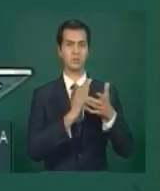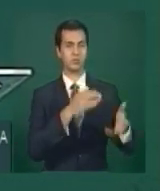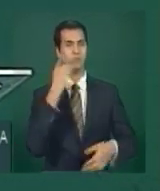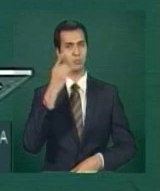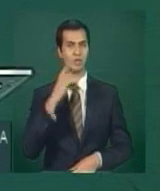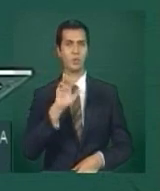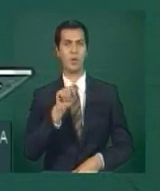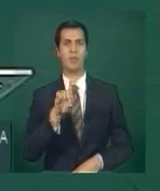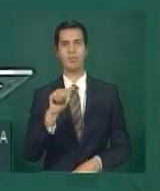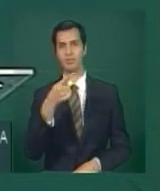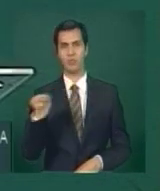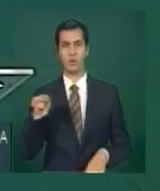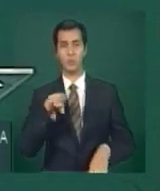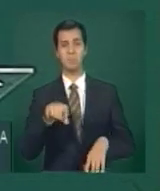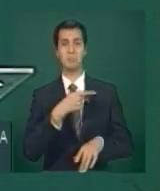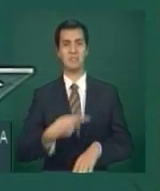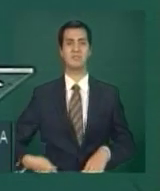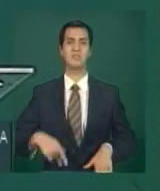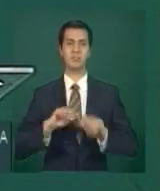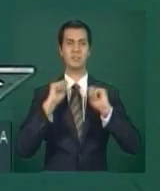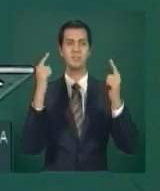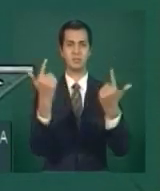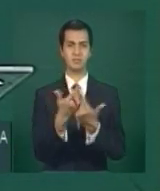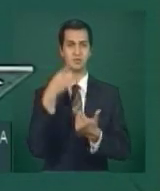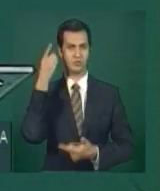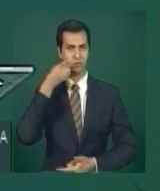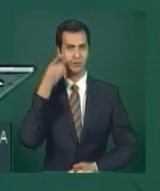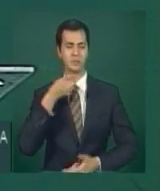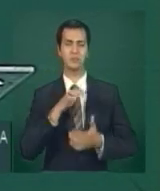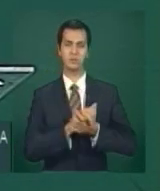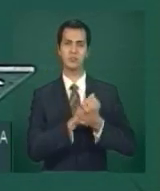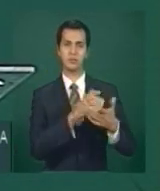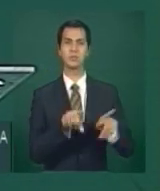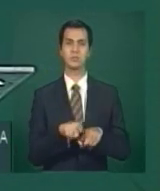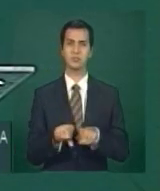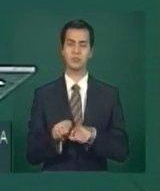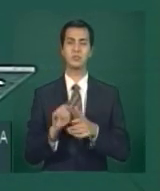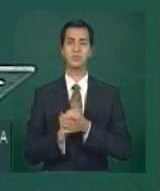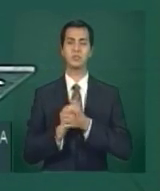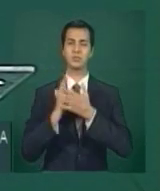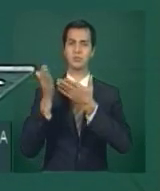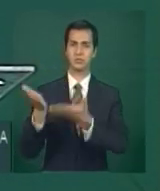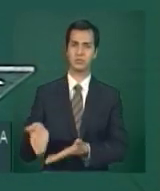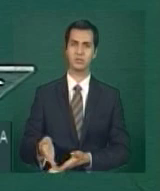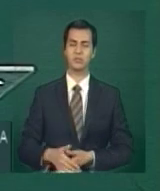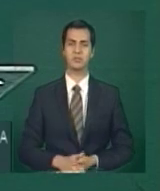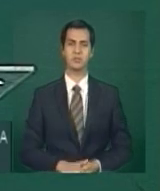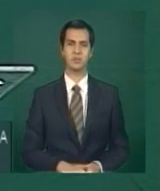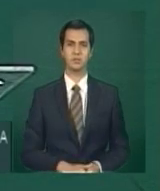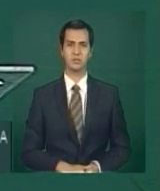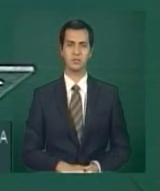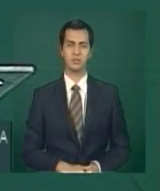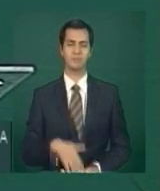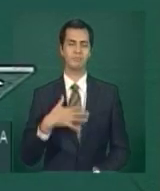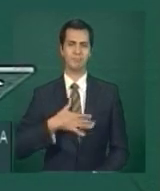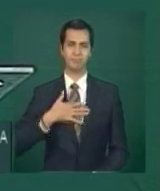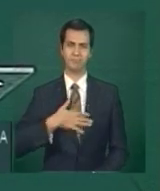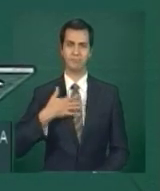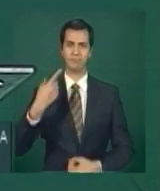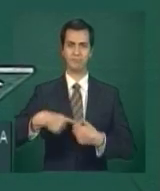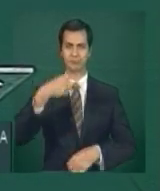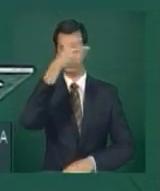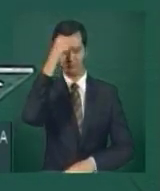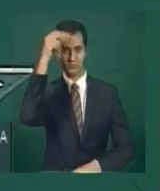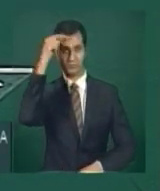Vilaverde, presidente da Assembleia Legislativa. Queria cumprimentar o querido prefeito